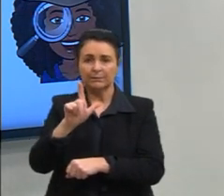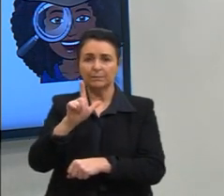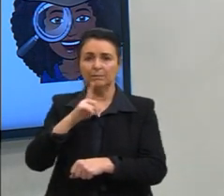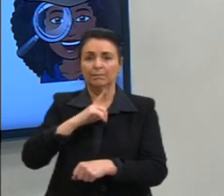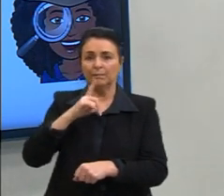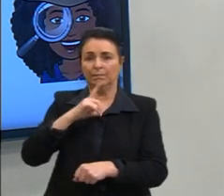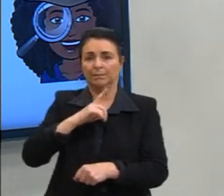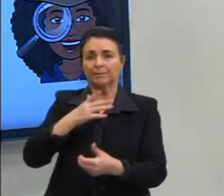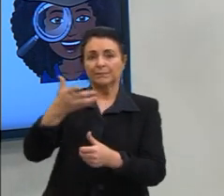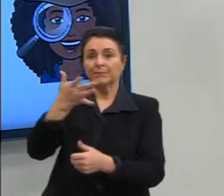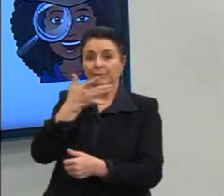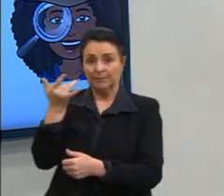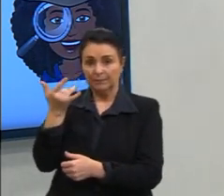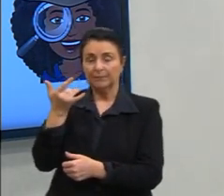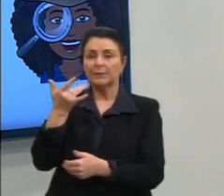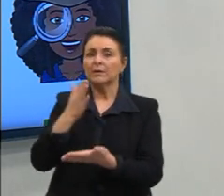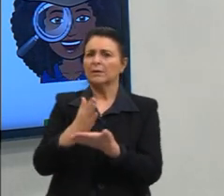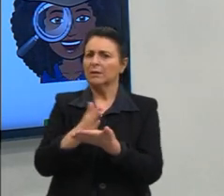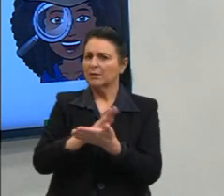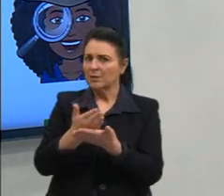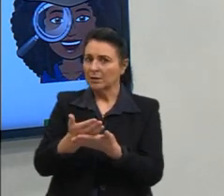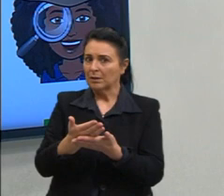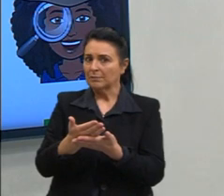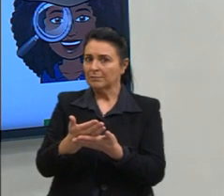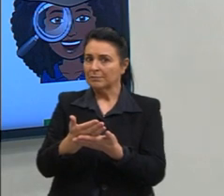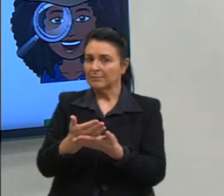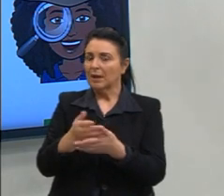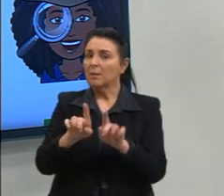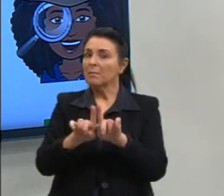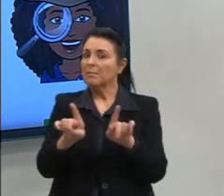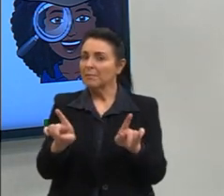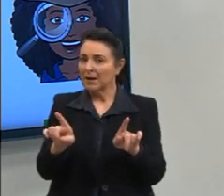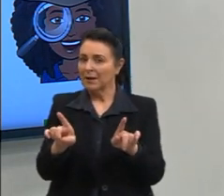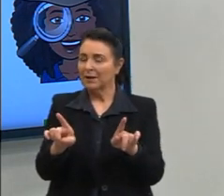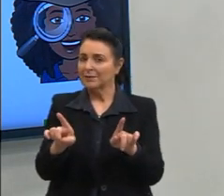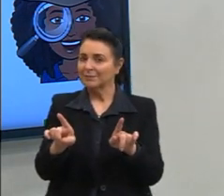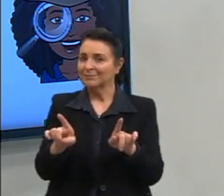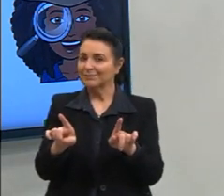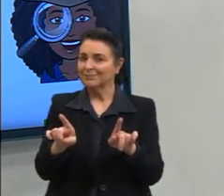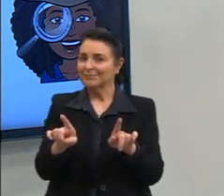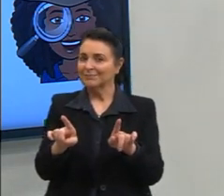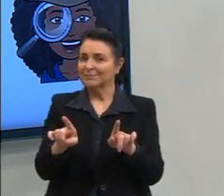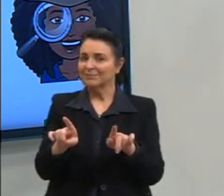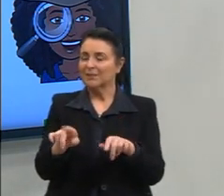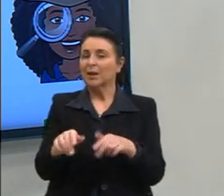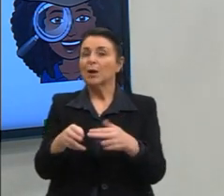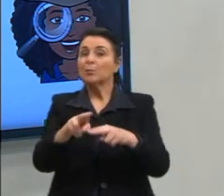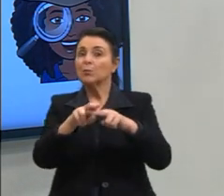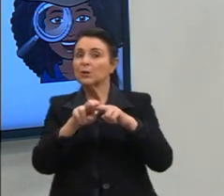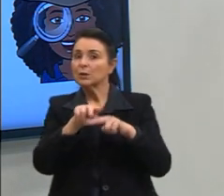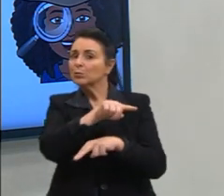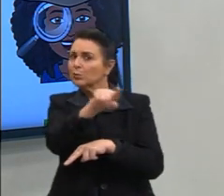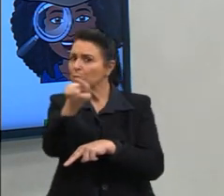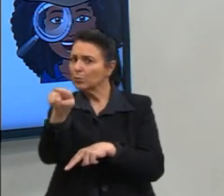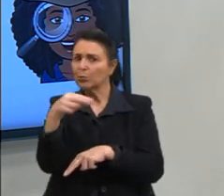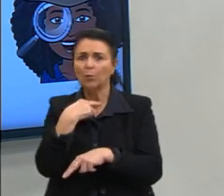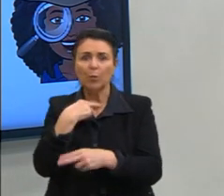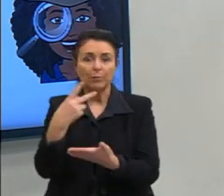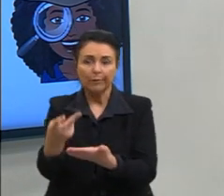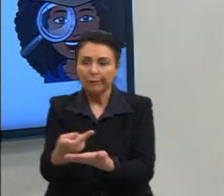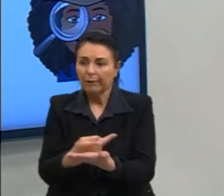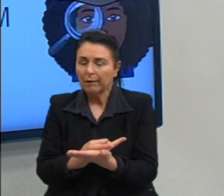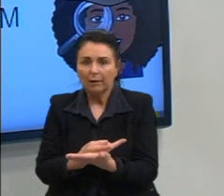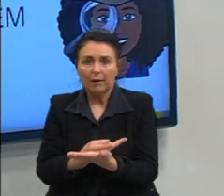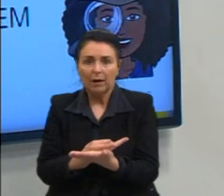e as medianas sem muita dificuldade. Mas, por esse fato, você não pode errar essas